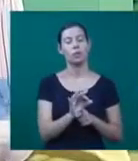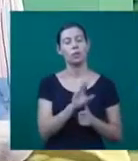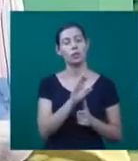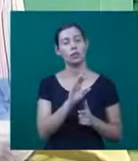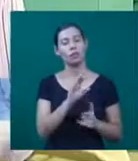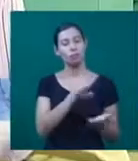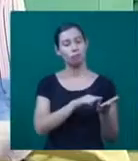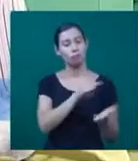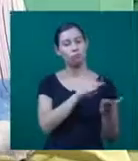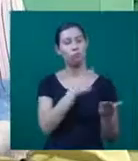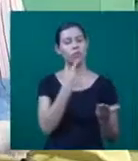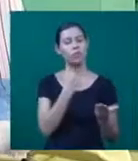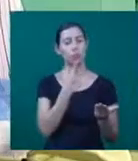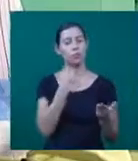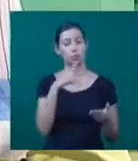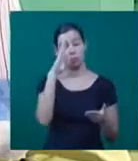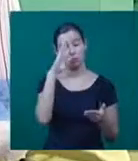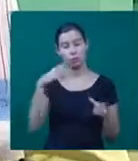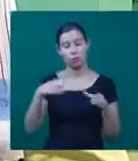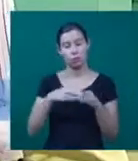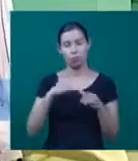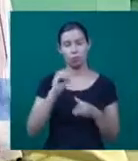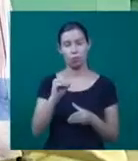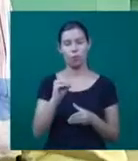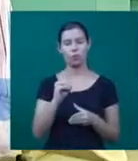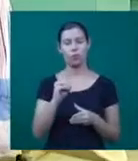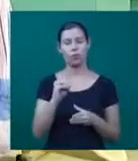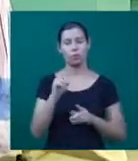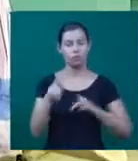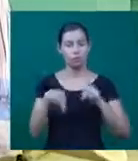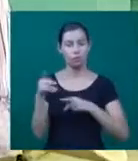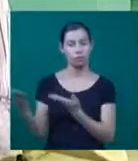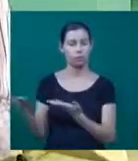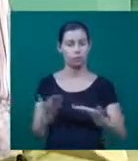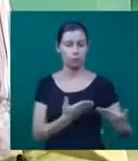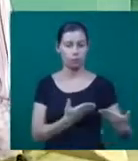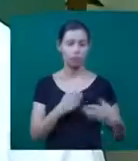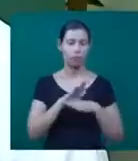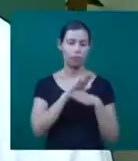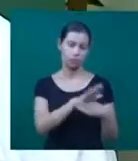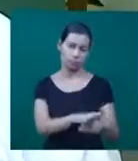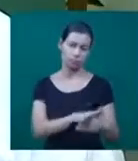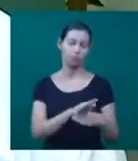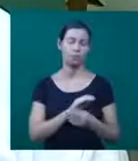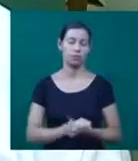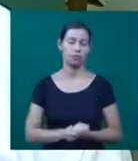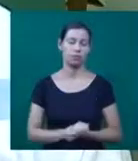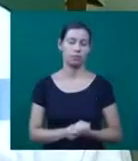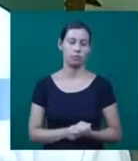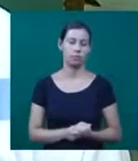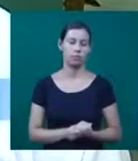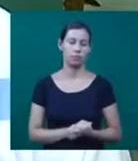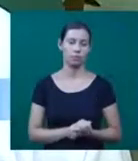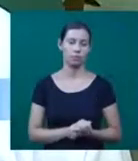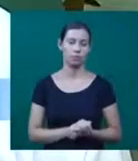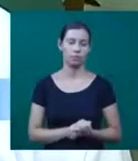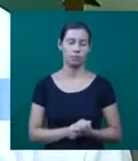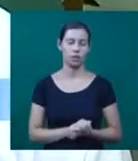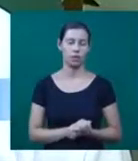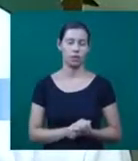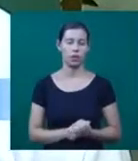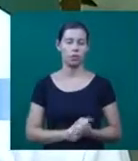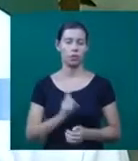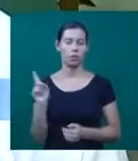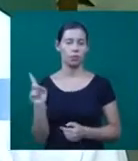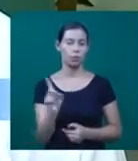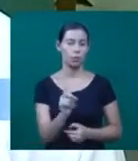dos grupos O. A população está convidada para ajudar a reverter este quadro. Nós percebemos uma queda no comparecimento dos